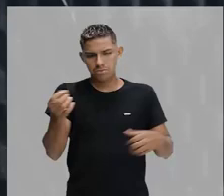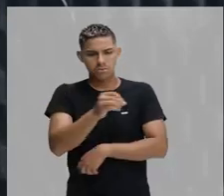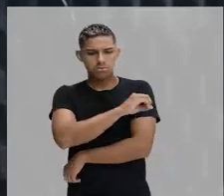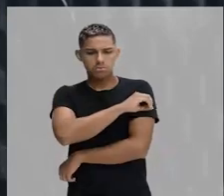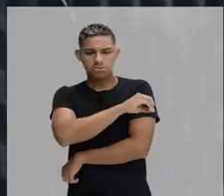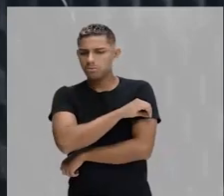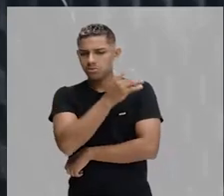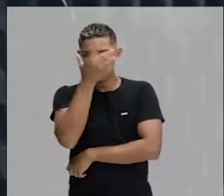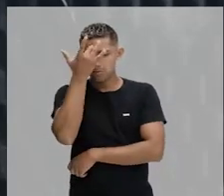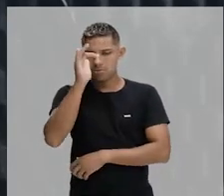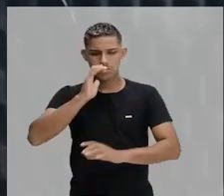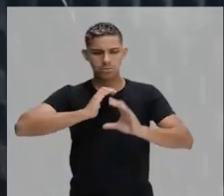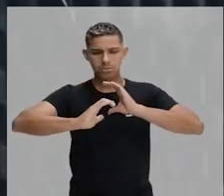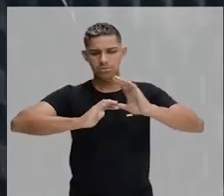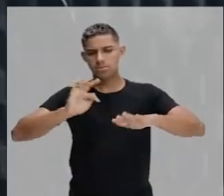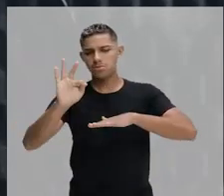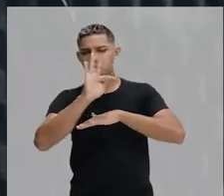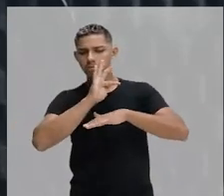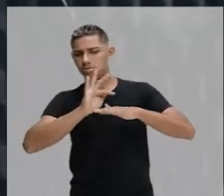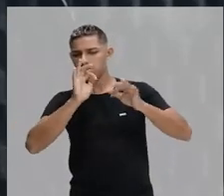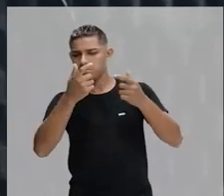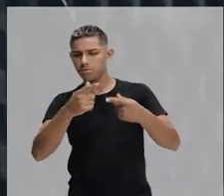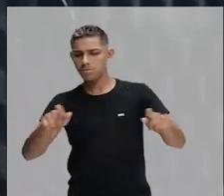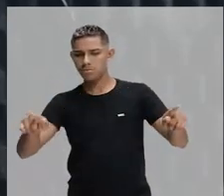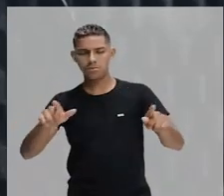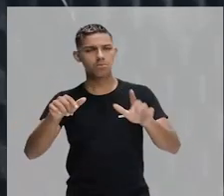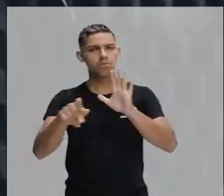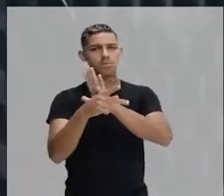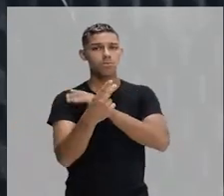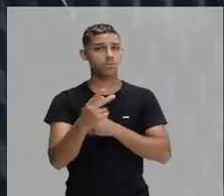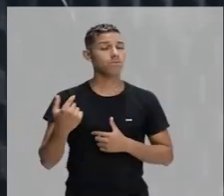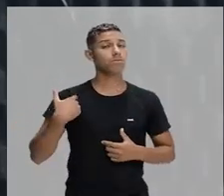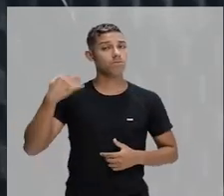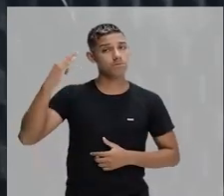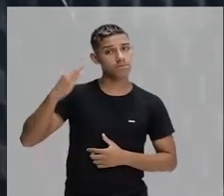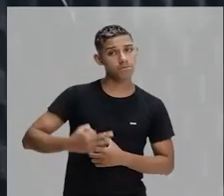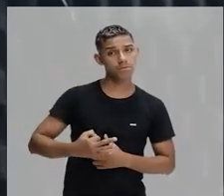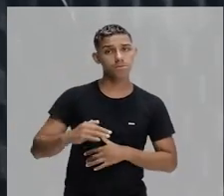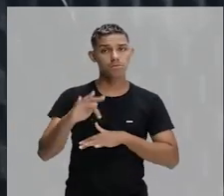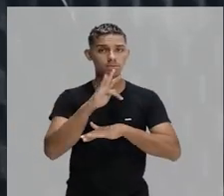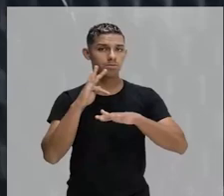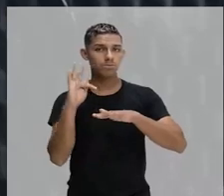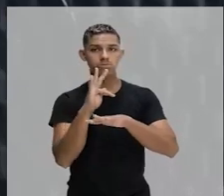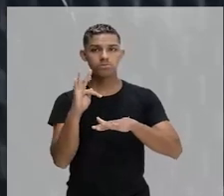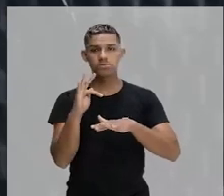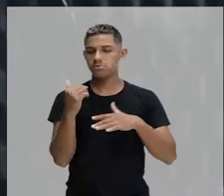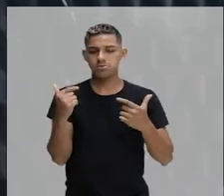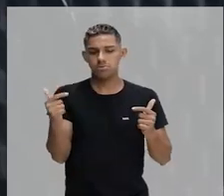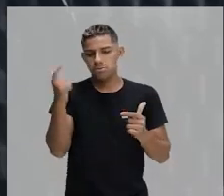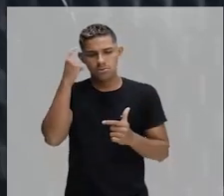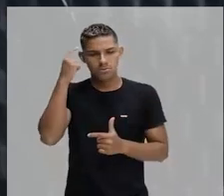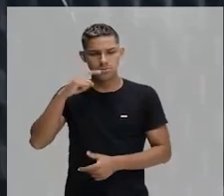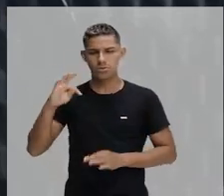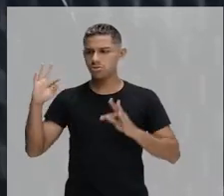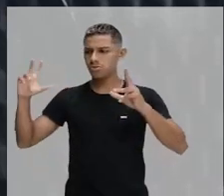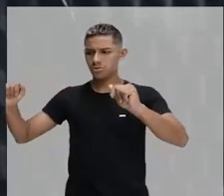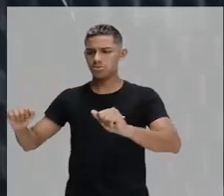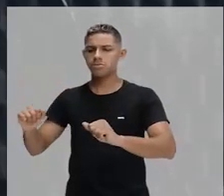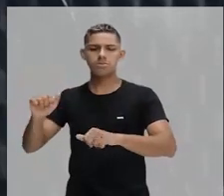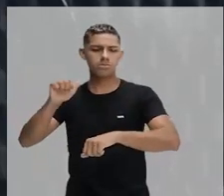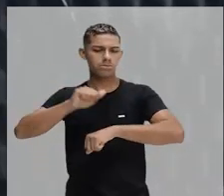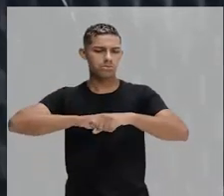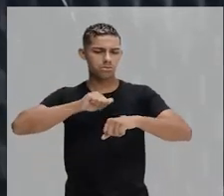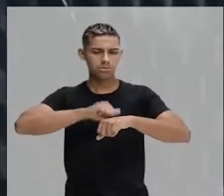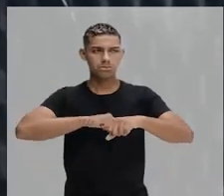comunicar com a forma adequada, com uma forma mais formal. Eles acham que aqui é tudo matuto e tudo caboclo. Então,